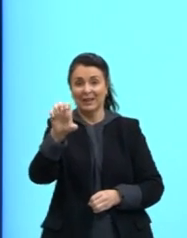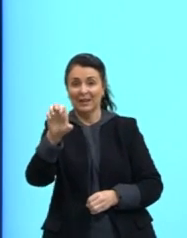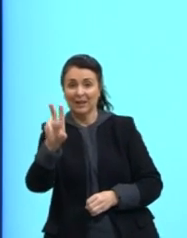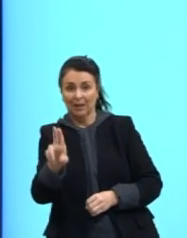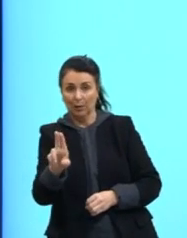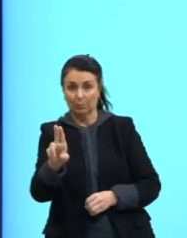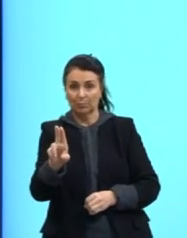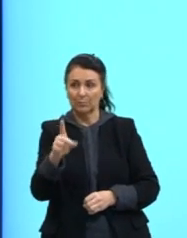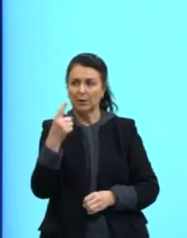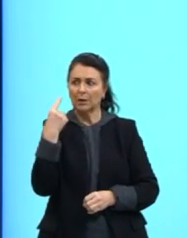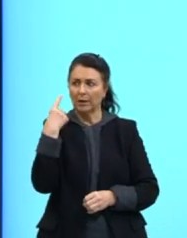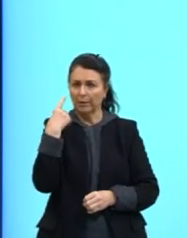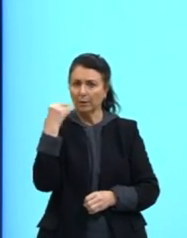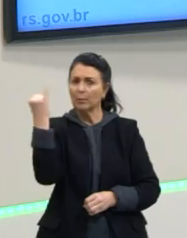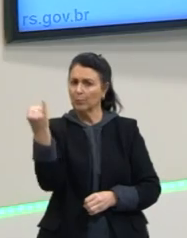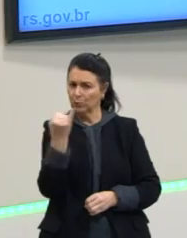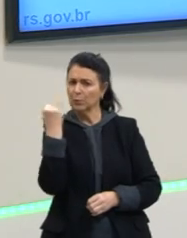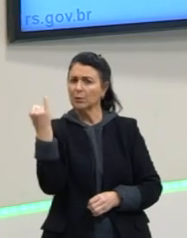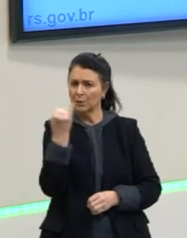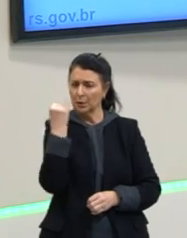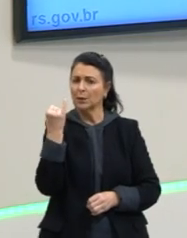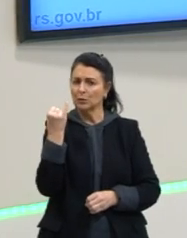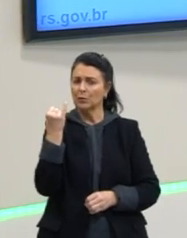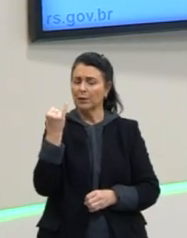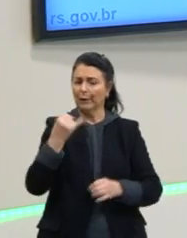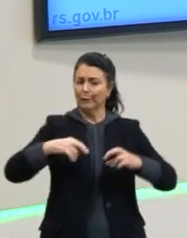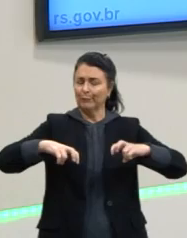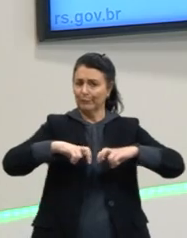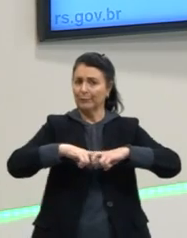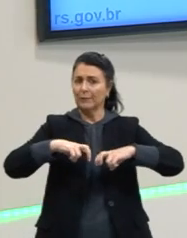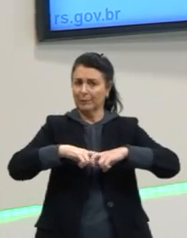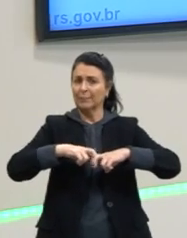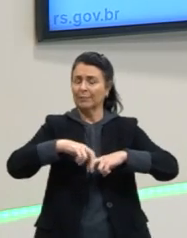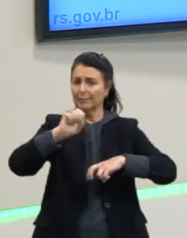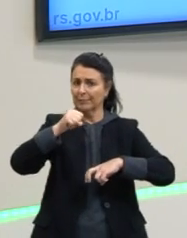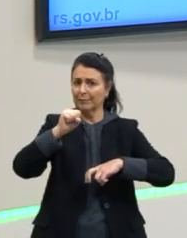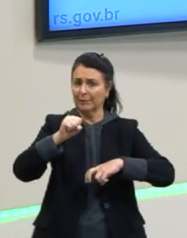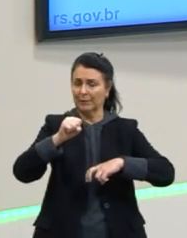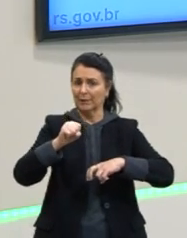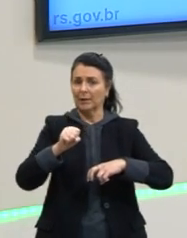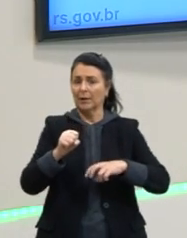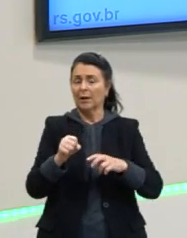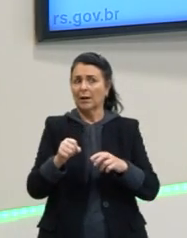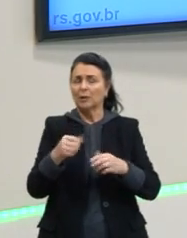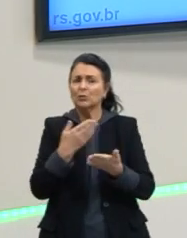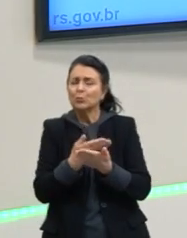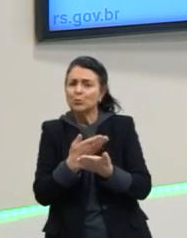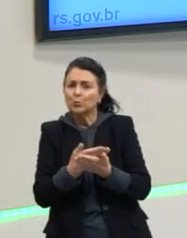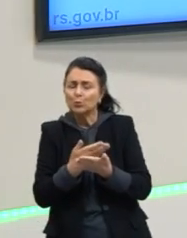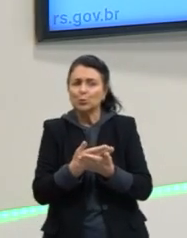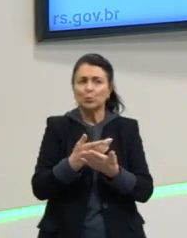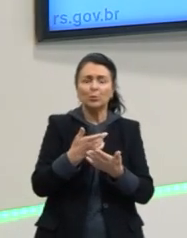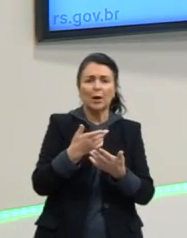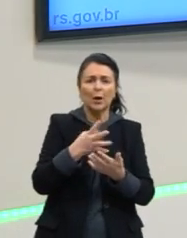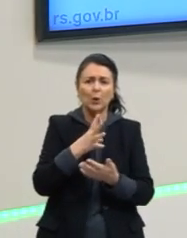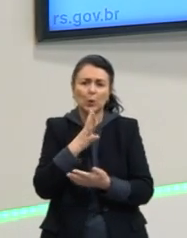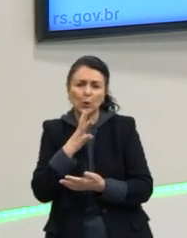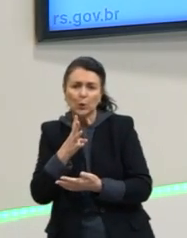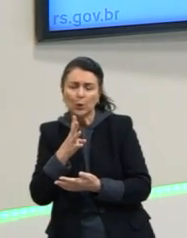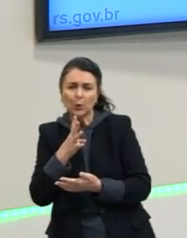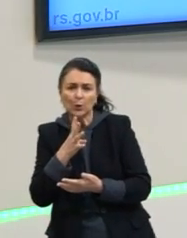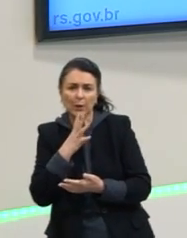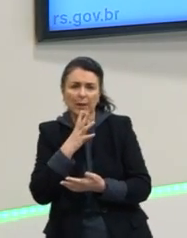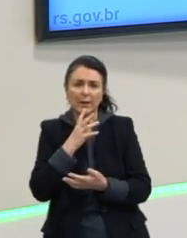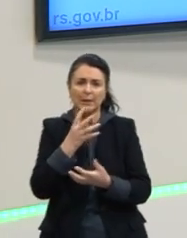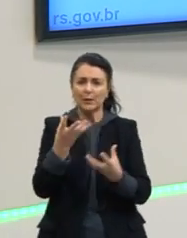apesar dele não ser tão exaltado assim, né, na física, que a gente acaba estudando, né? A gente acaba sempre conhecendo bastante